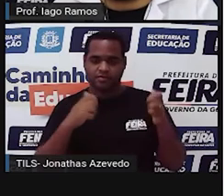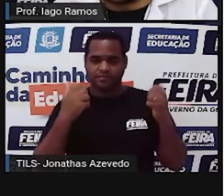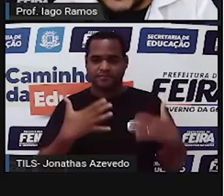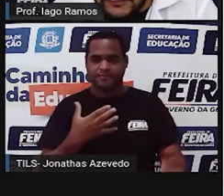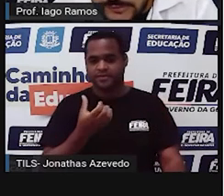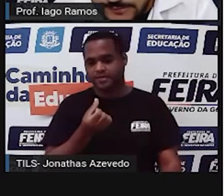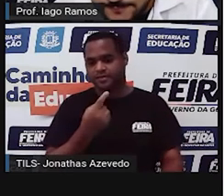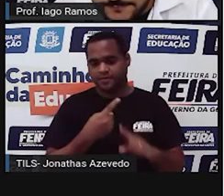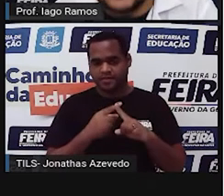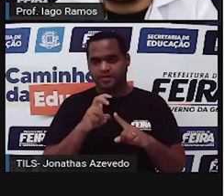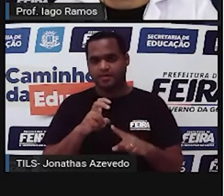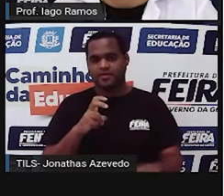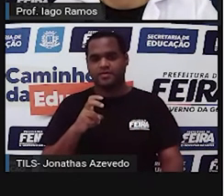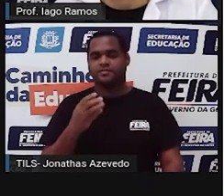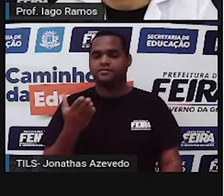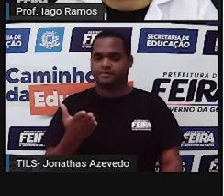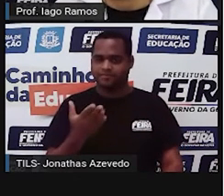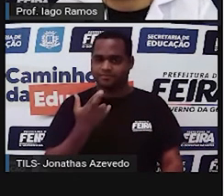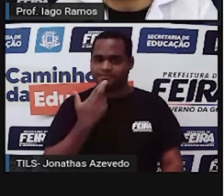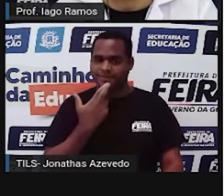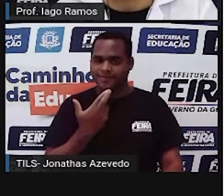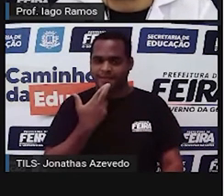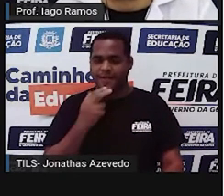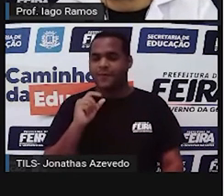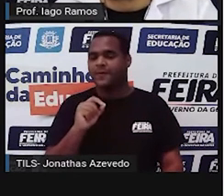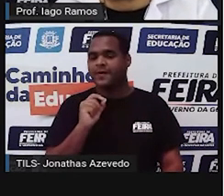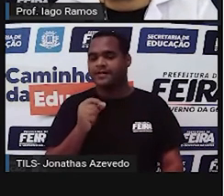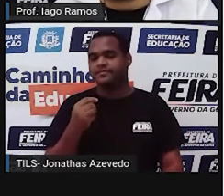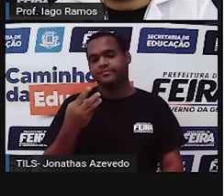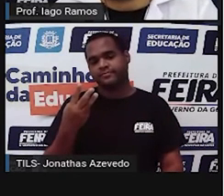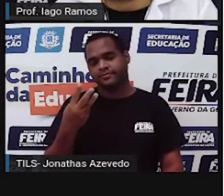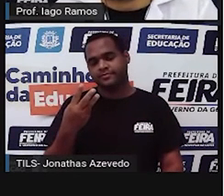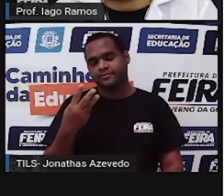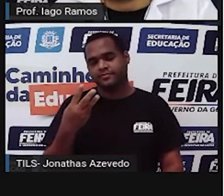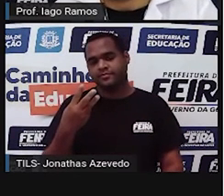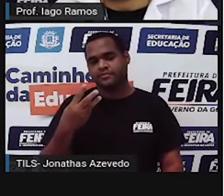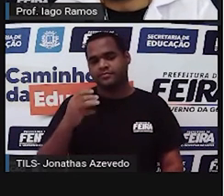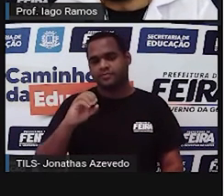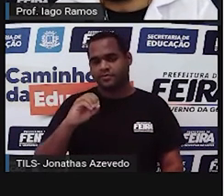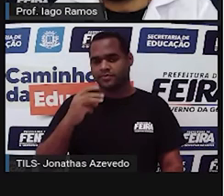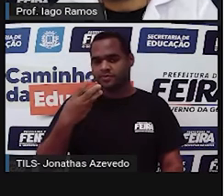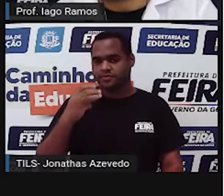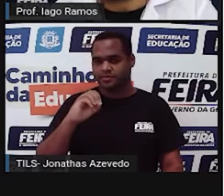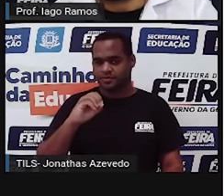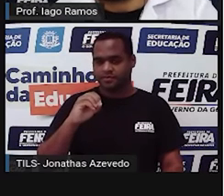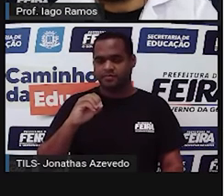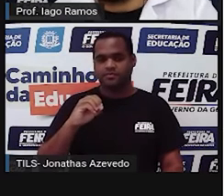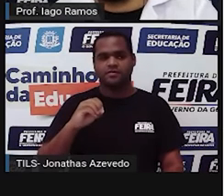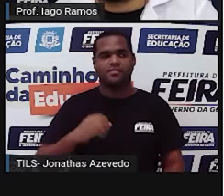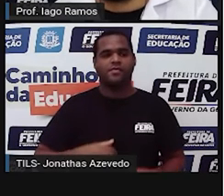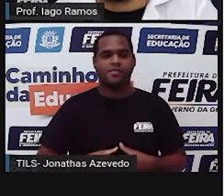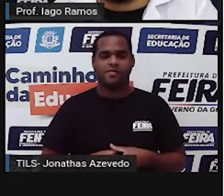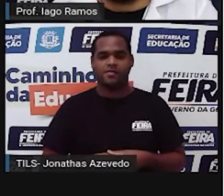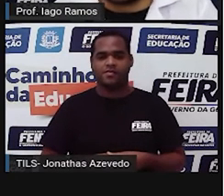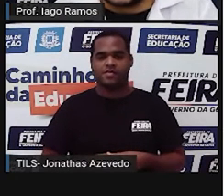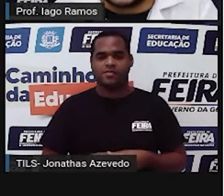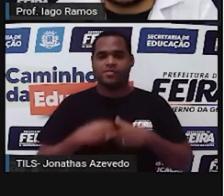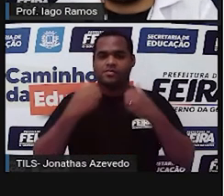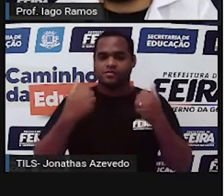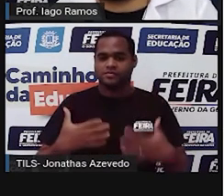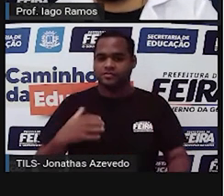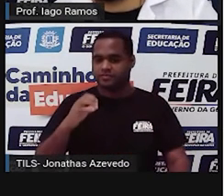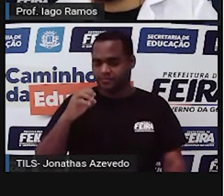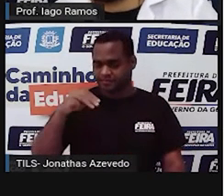6 vezes 5, né? 6 vezes 5, isso vai dar 30. E o